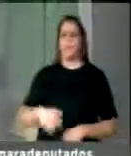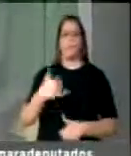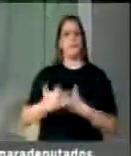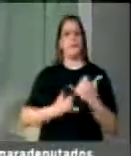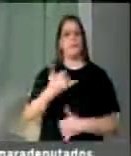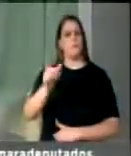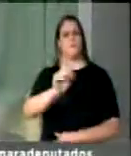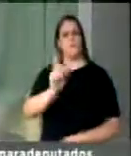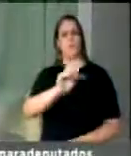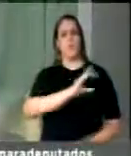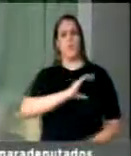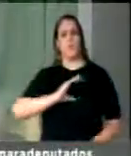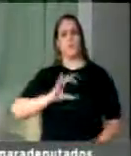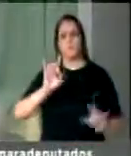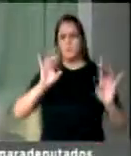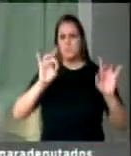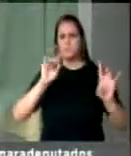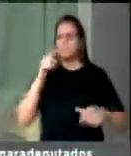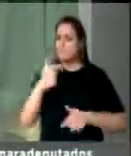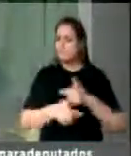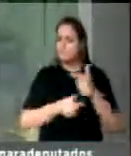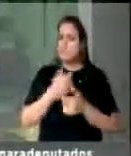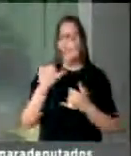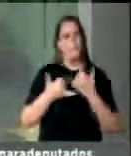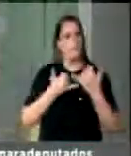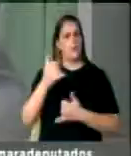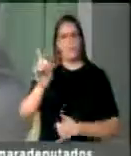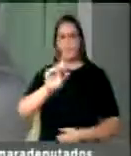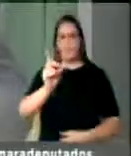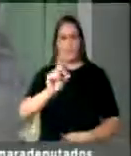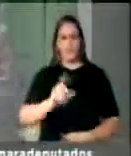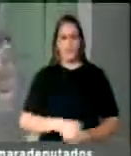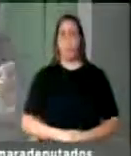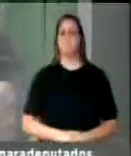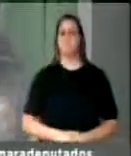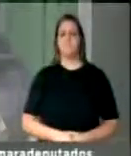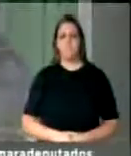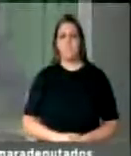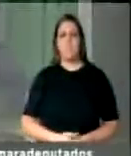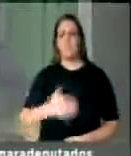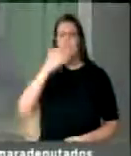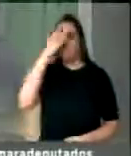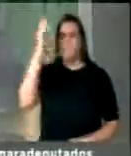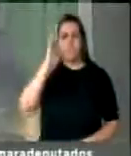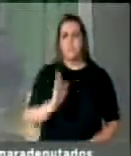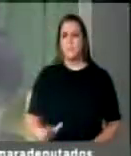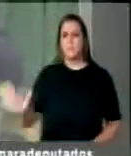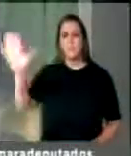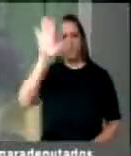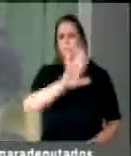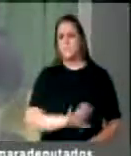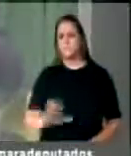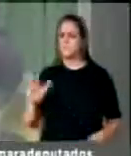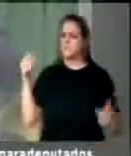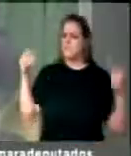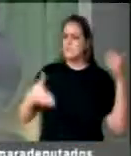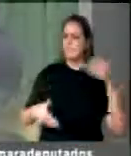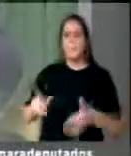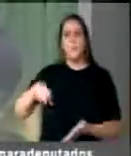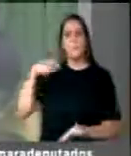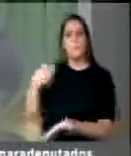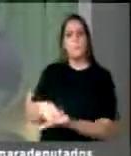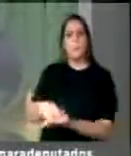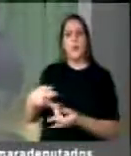comissão especial das 10 medidas. Pessoas de todo o Brasil se dispuseram a comprar e pagar do seu próprio bolso